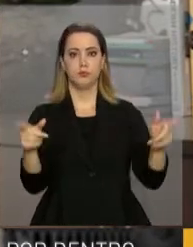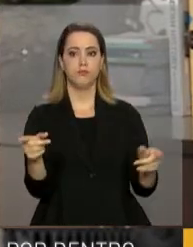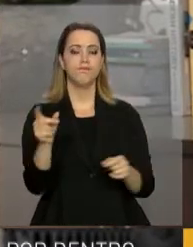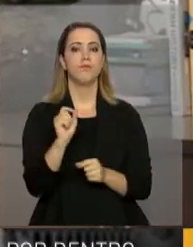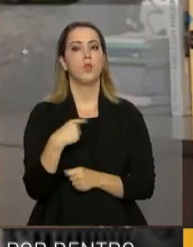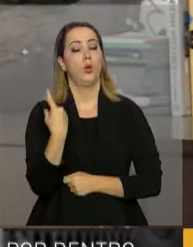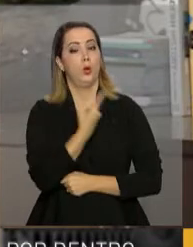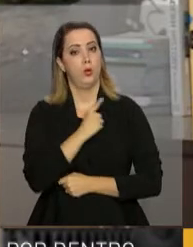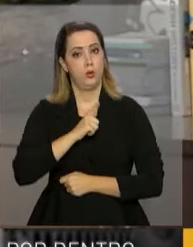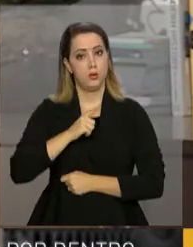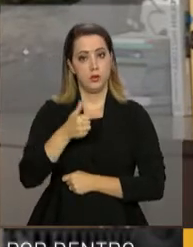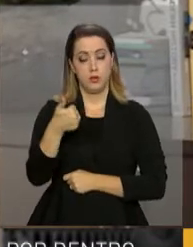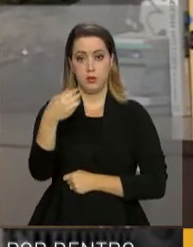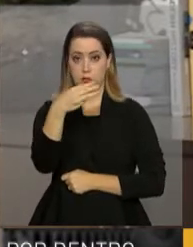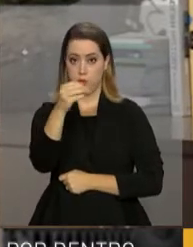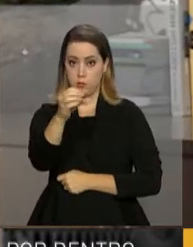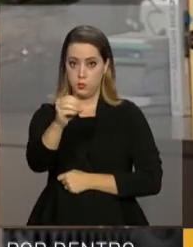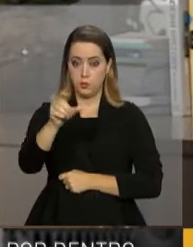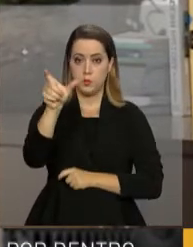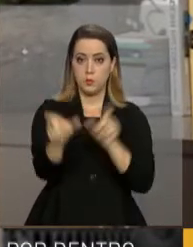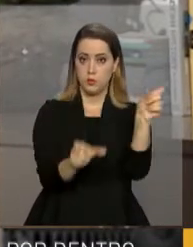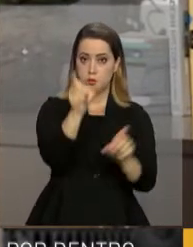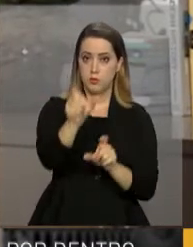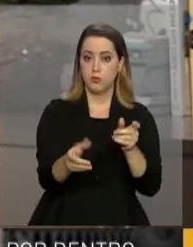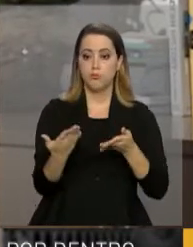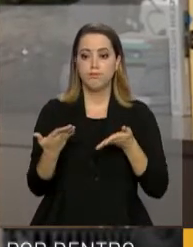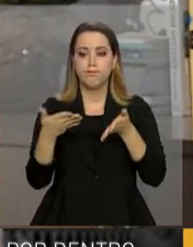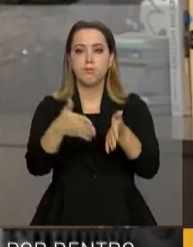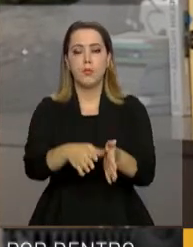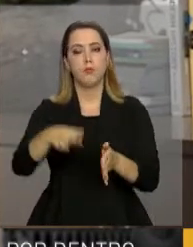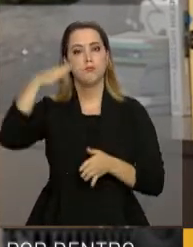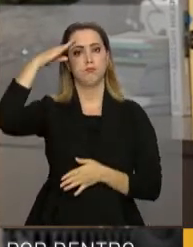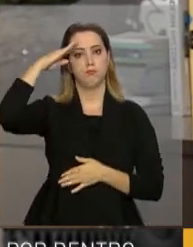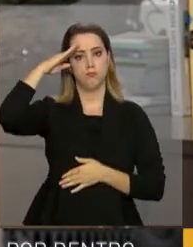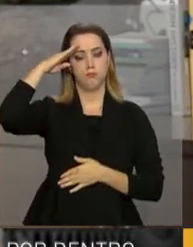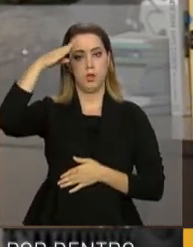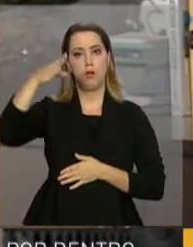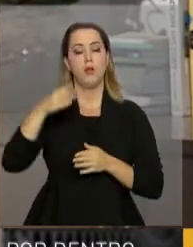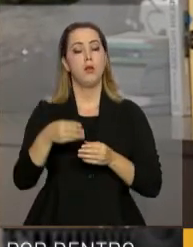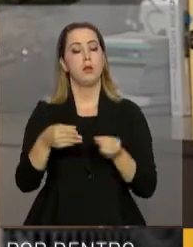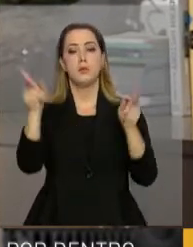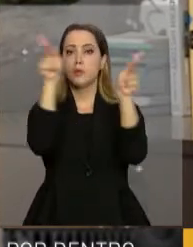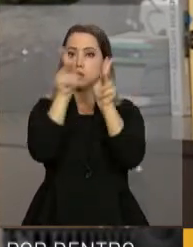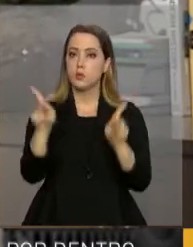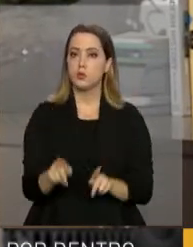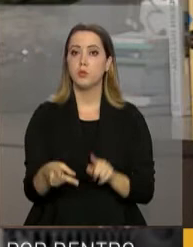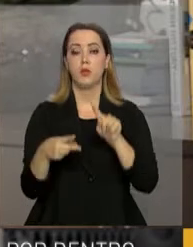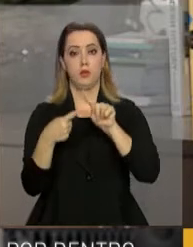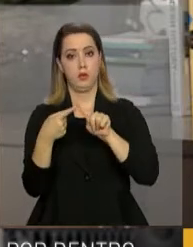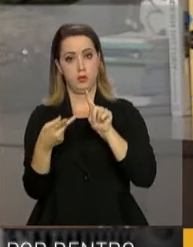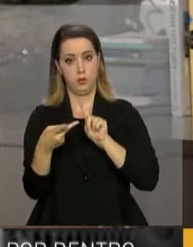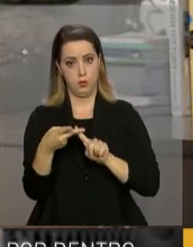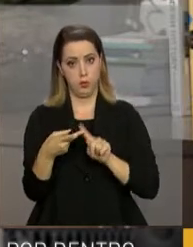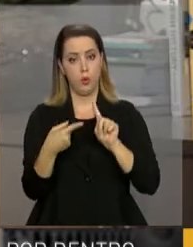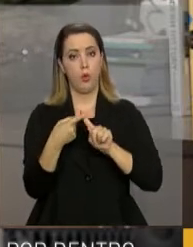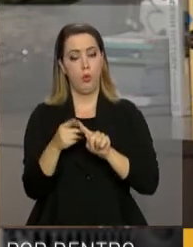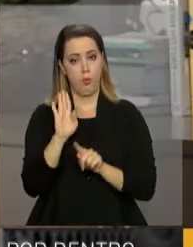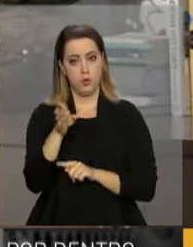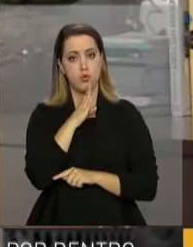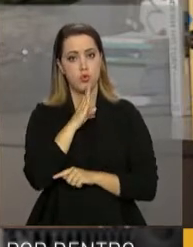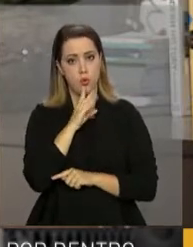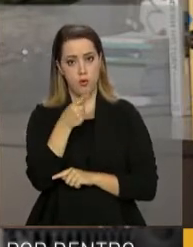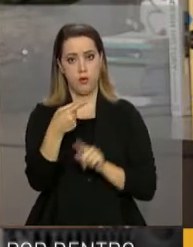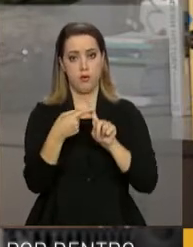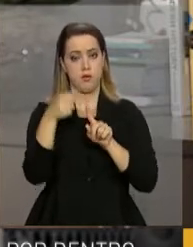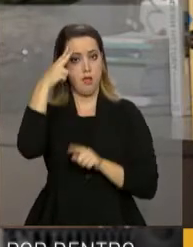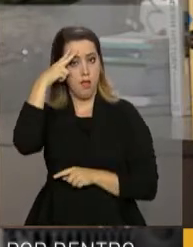temos 1.300 militares que estão participando dessas forças de paz. As duas principais, uma já é de conhecimento geral, que é do Haiti,